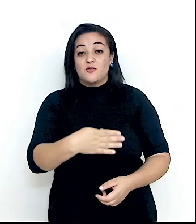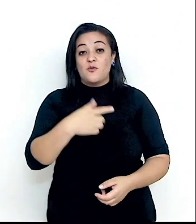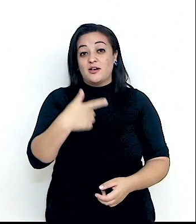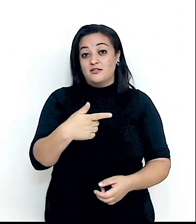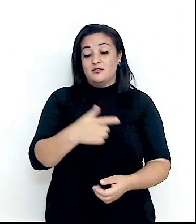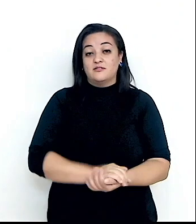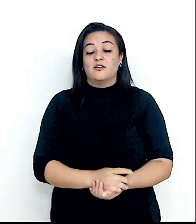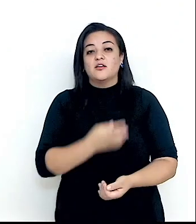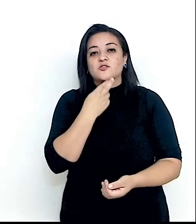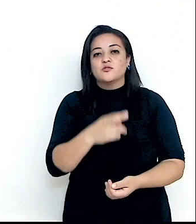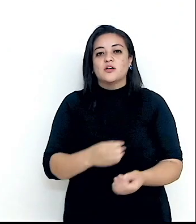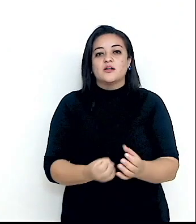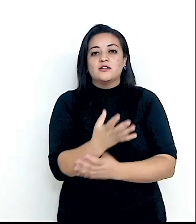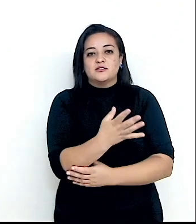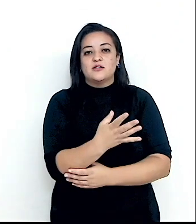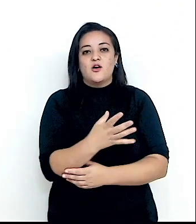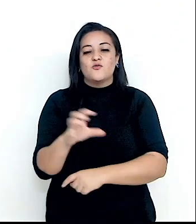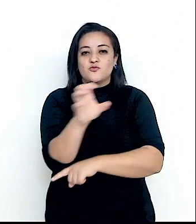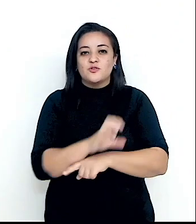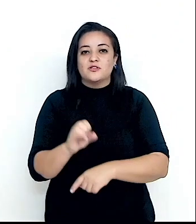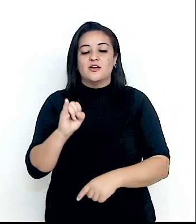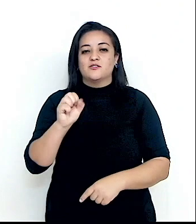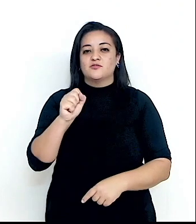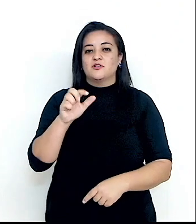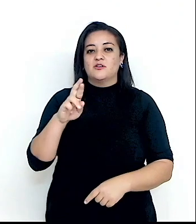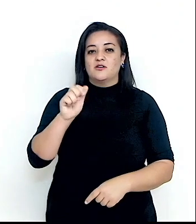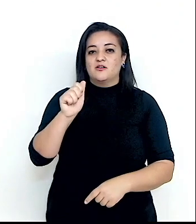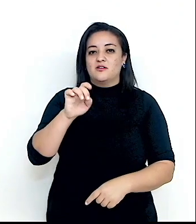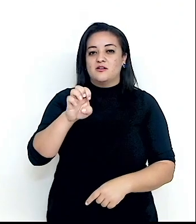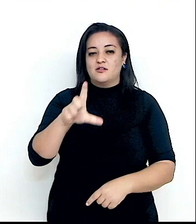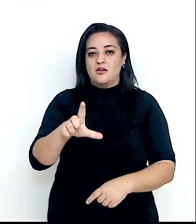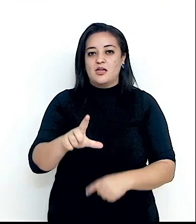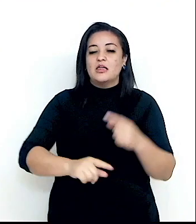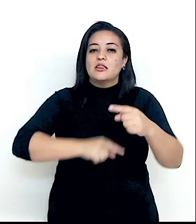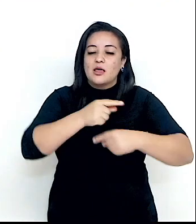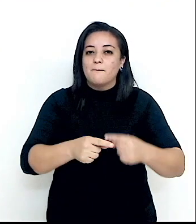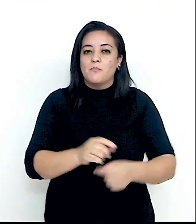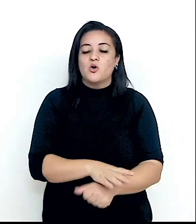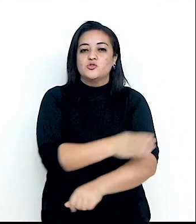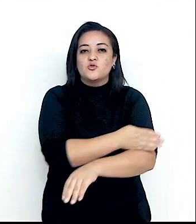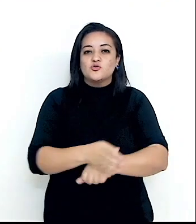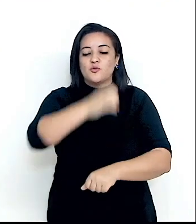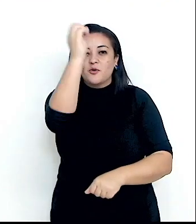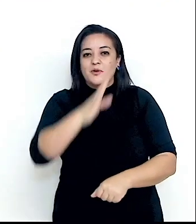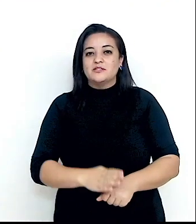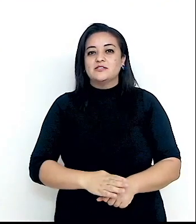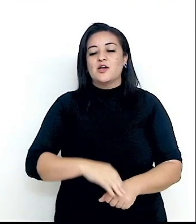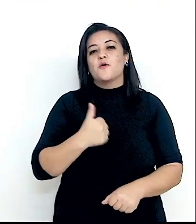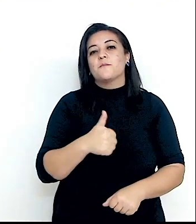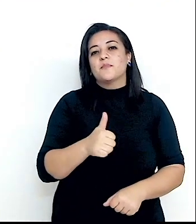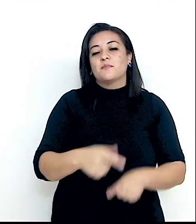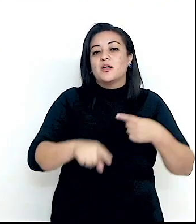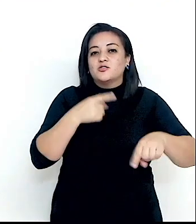criação do Estado de Israel, e ao longo do tempo foi se firmando o costume de que o Brasil seja o primeiro a